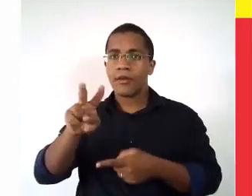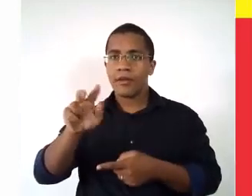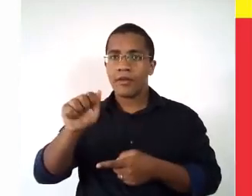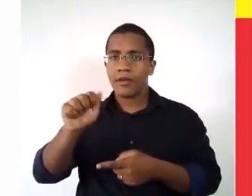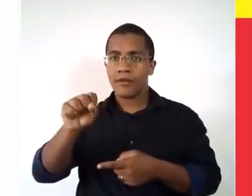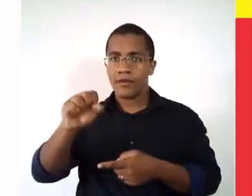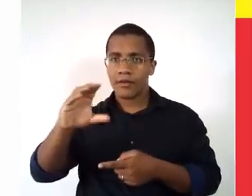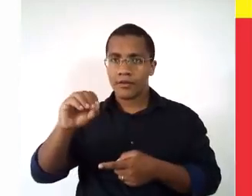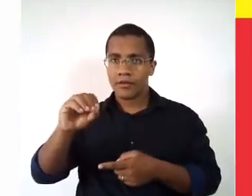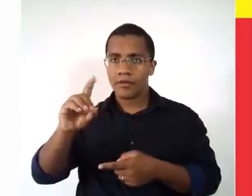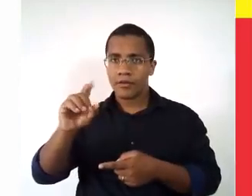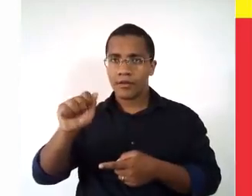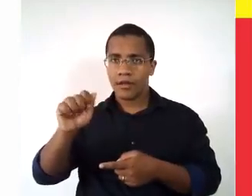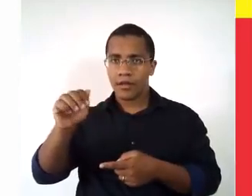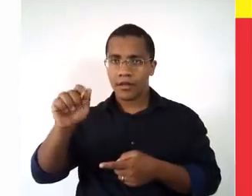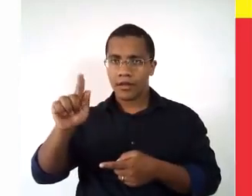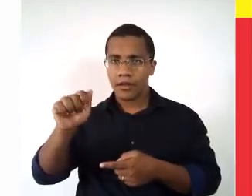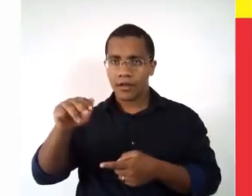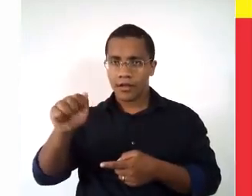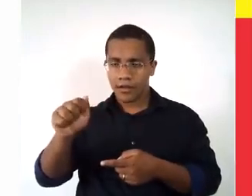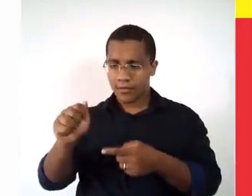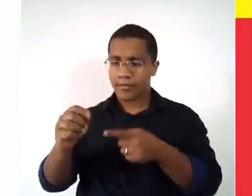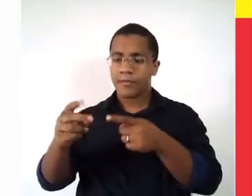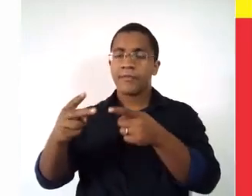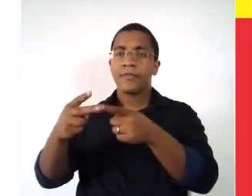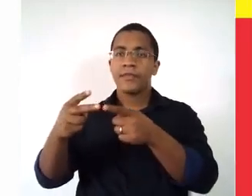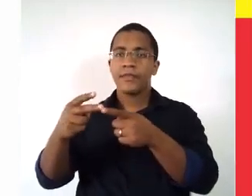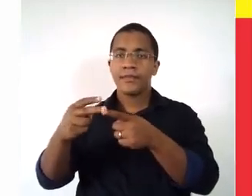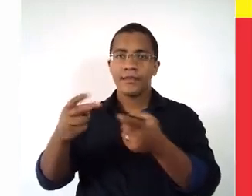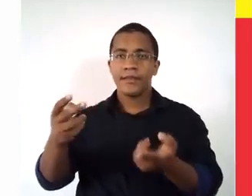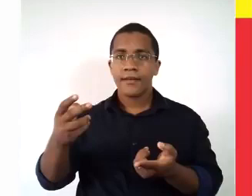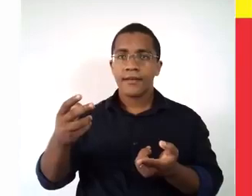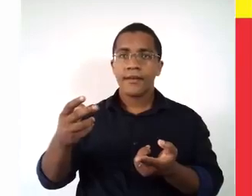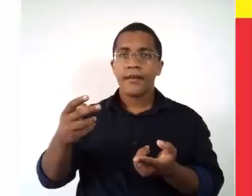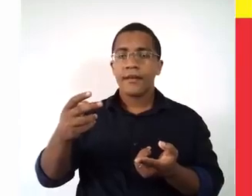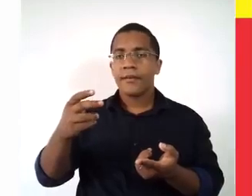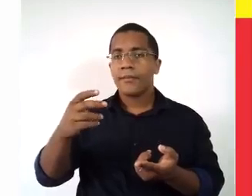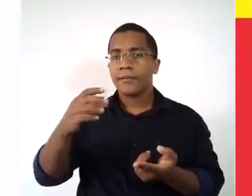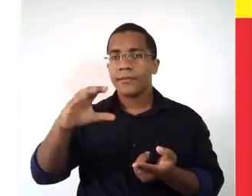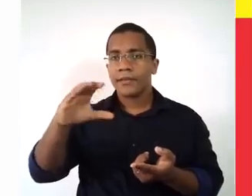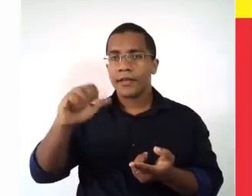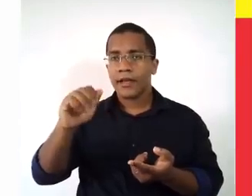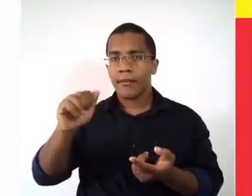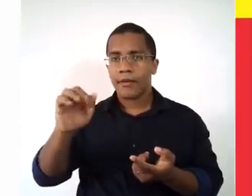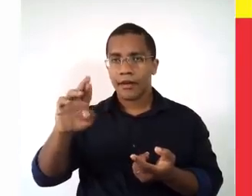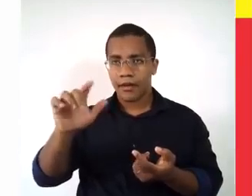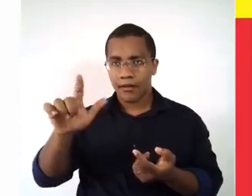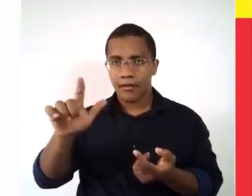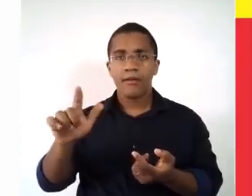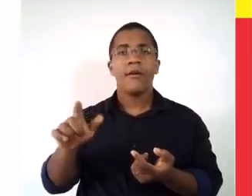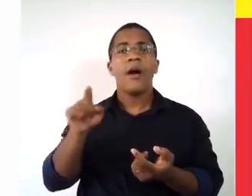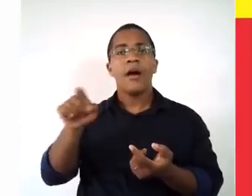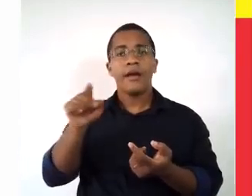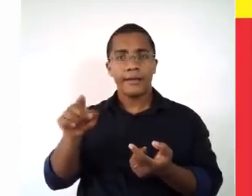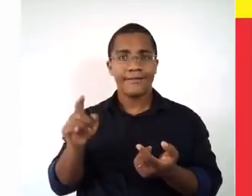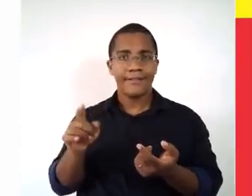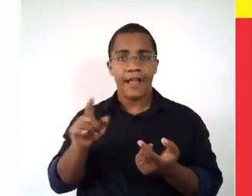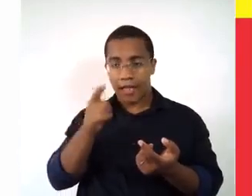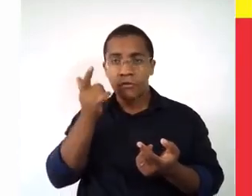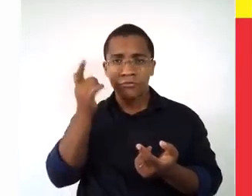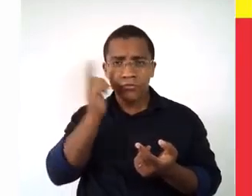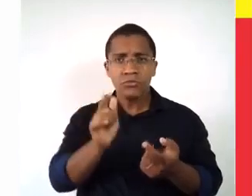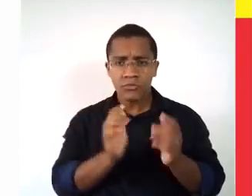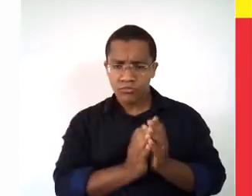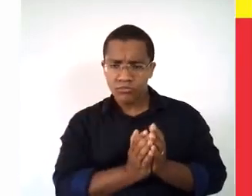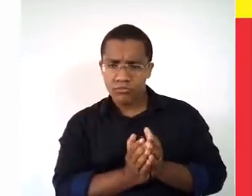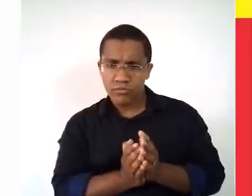uma corrida louca, alucinante, para conseguir chegar às Índias. E aí, eles conseguem contornar a África. As linhas estão